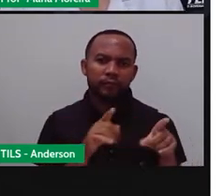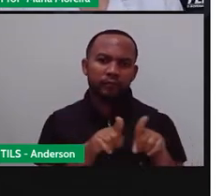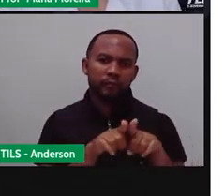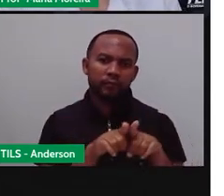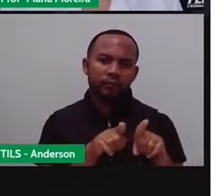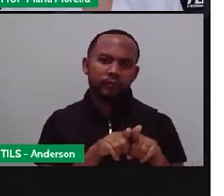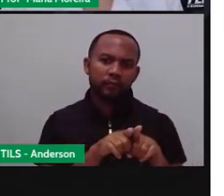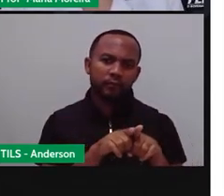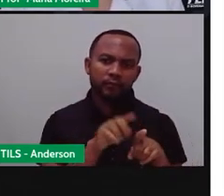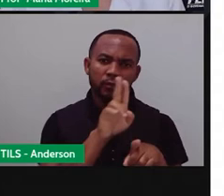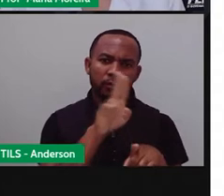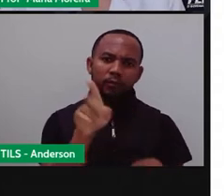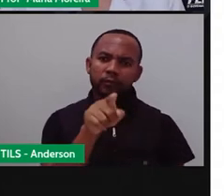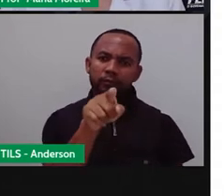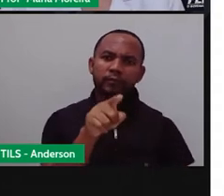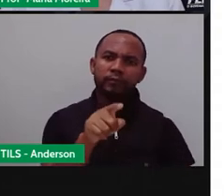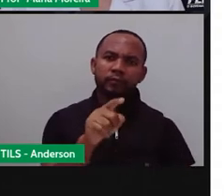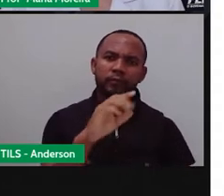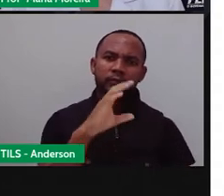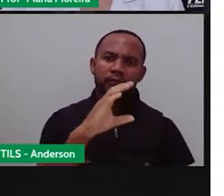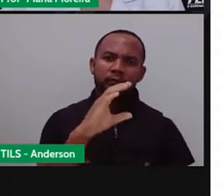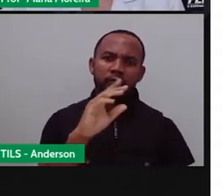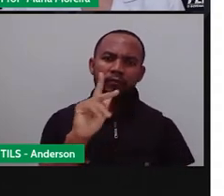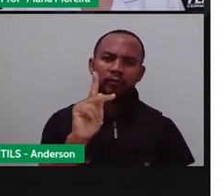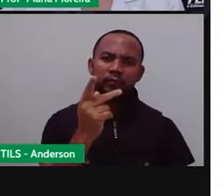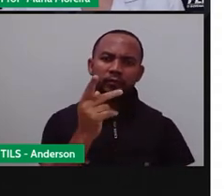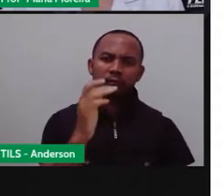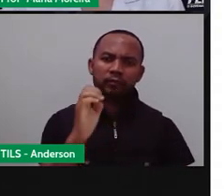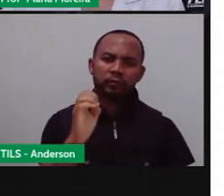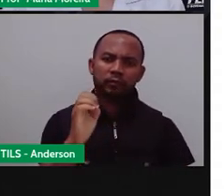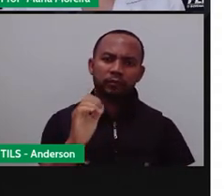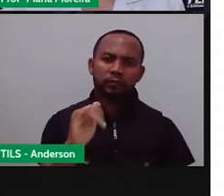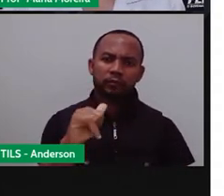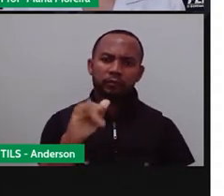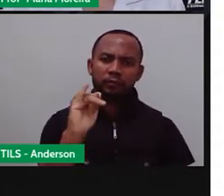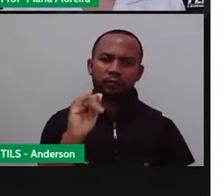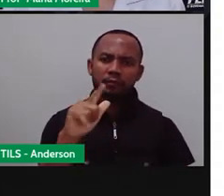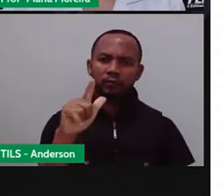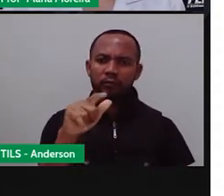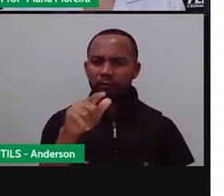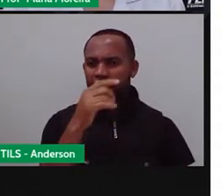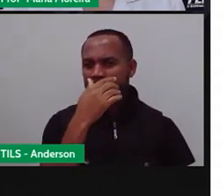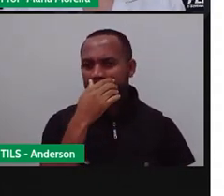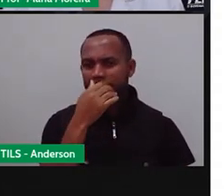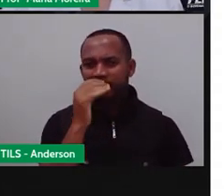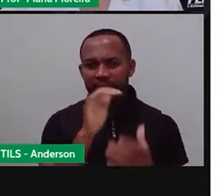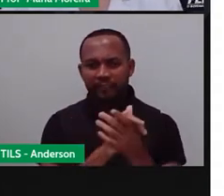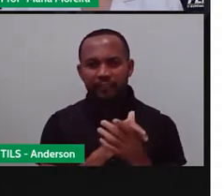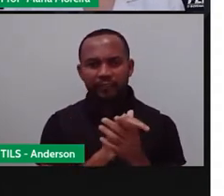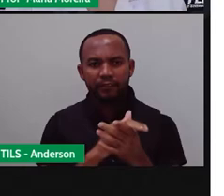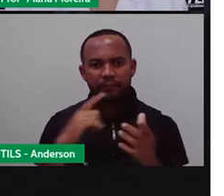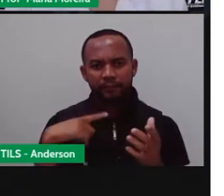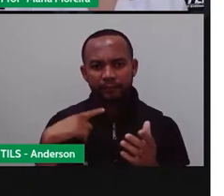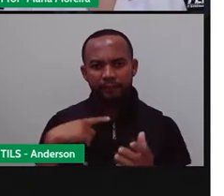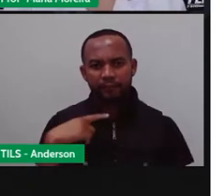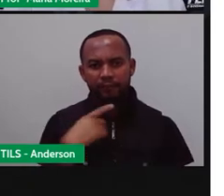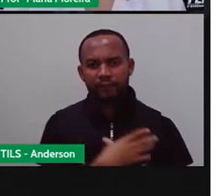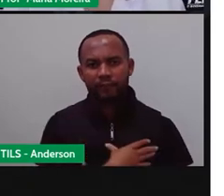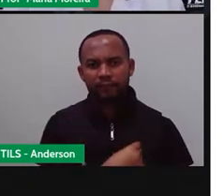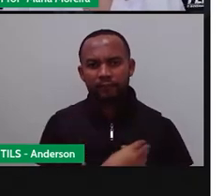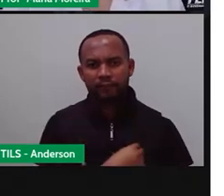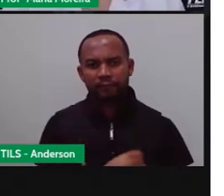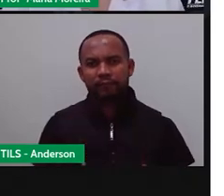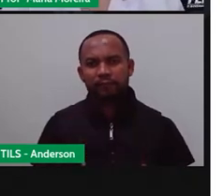Ann Brito. E tiveram um filho chamado Brendan Brito, né? Então, ele é casado, tem filho. Essas